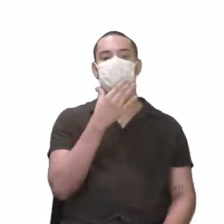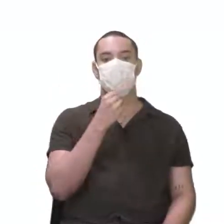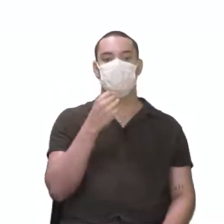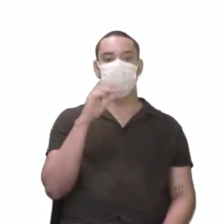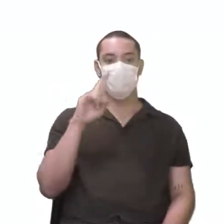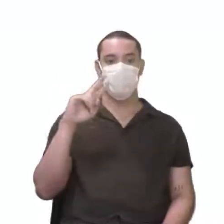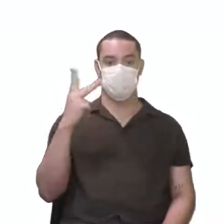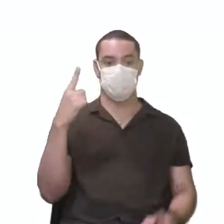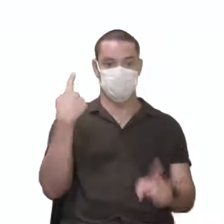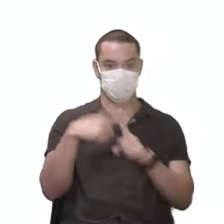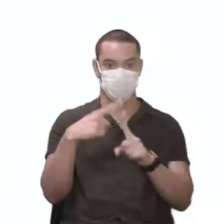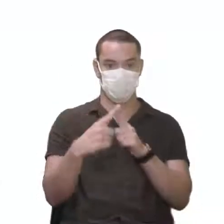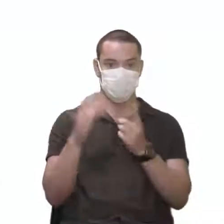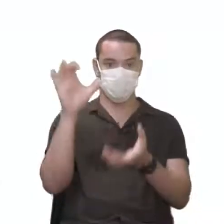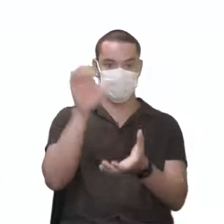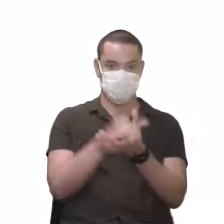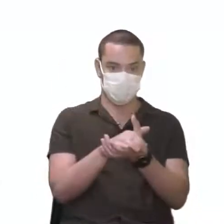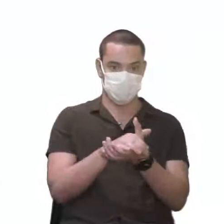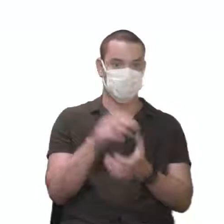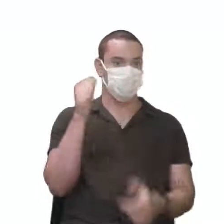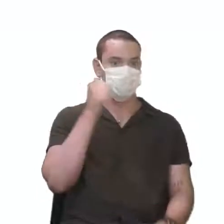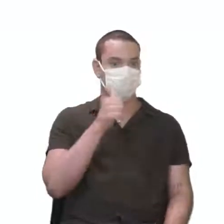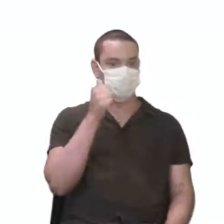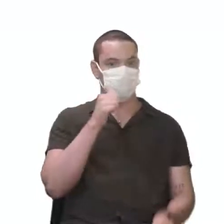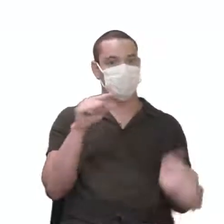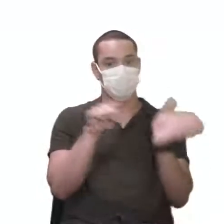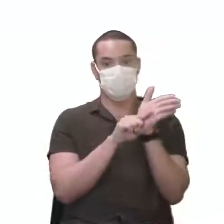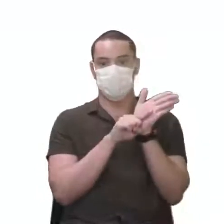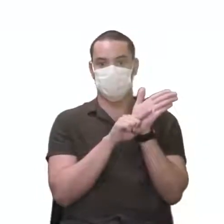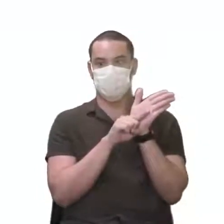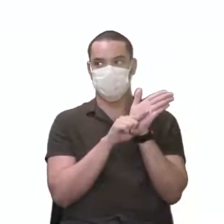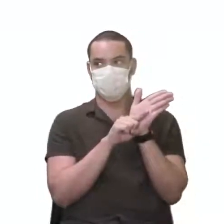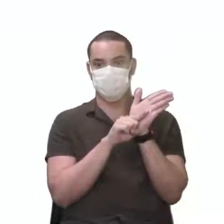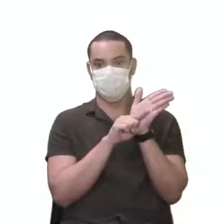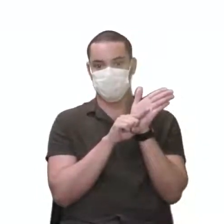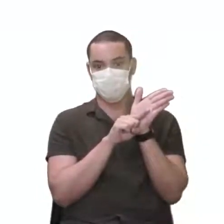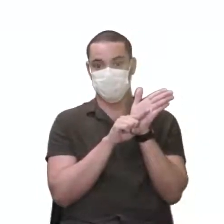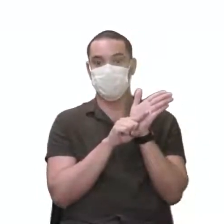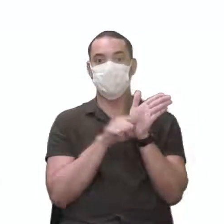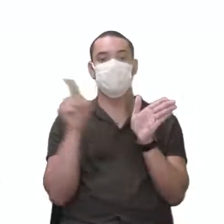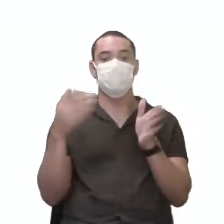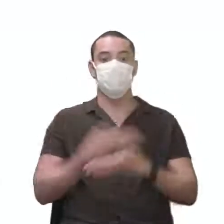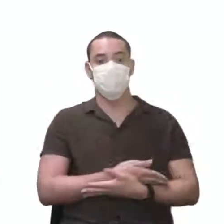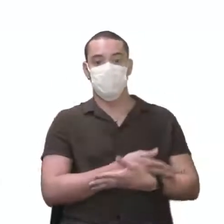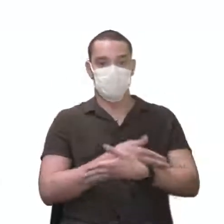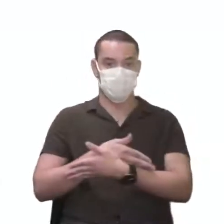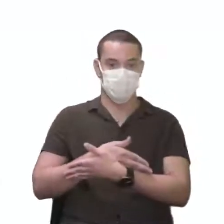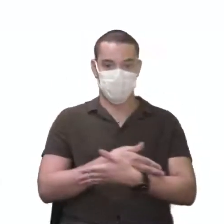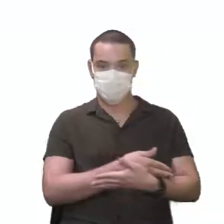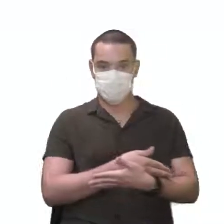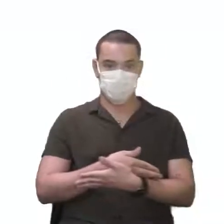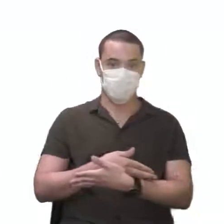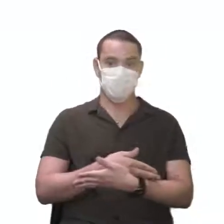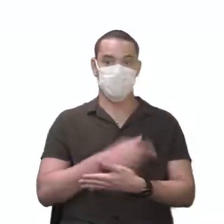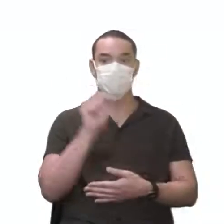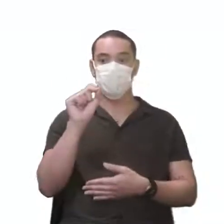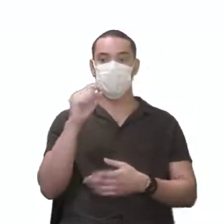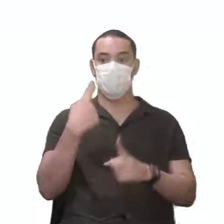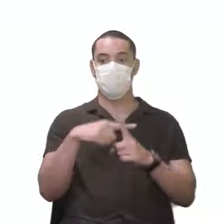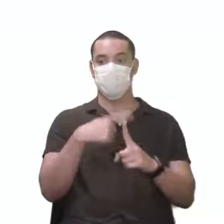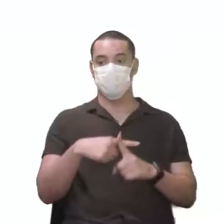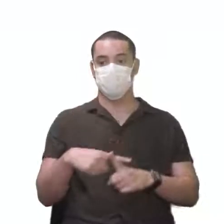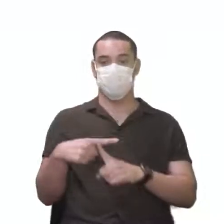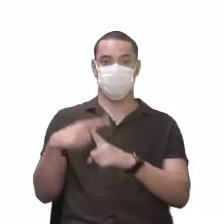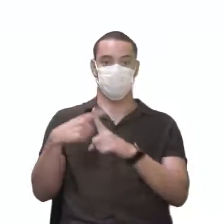positivo, casa com uma mulher, RH negativo. E aí, o seu bebezinho que está sendo gerado, ele é RH